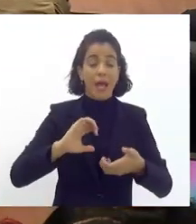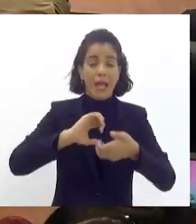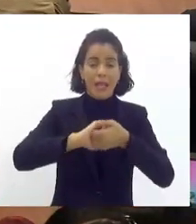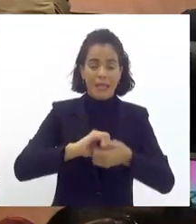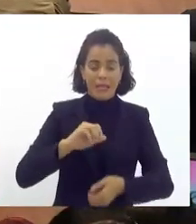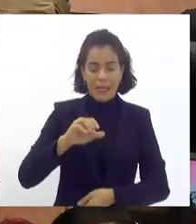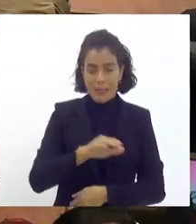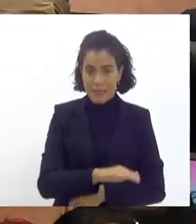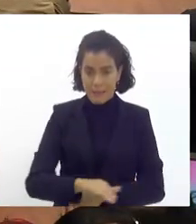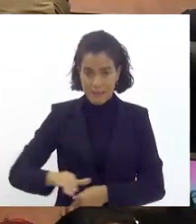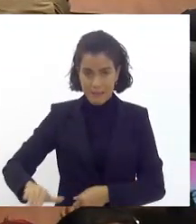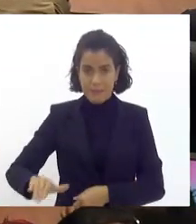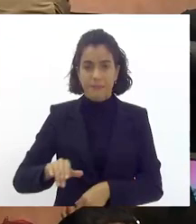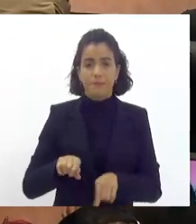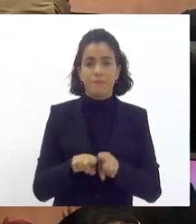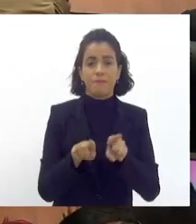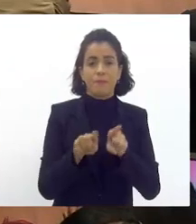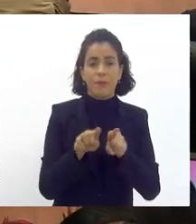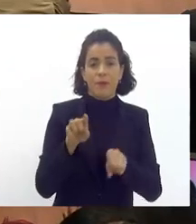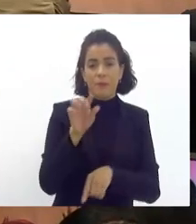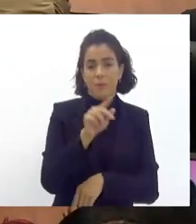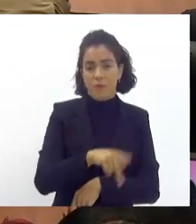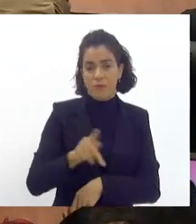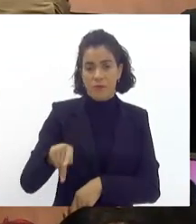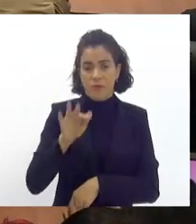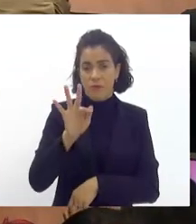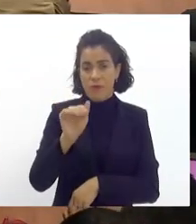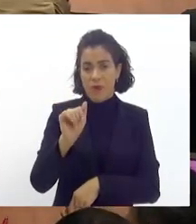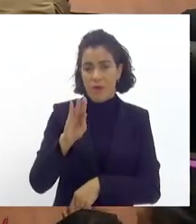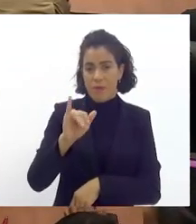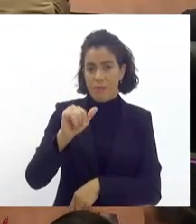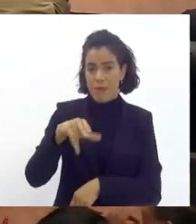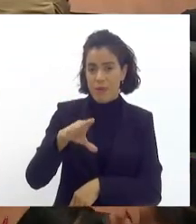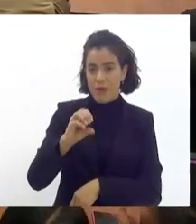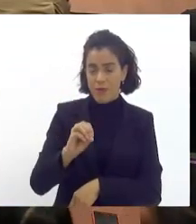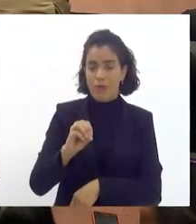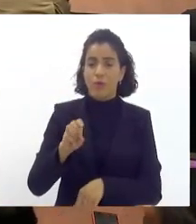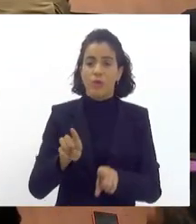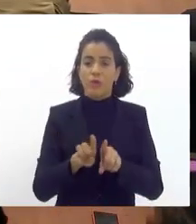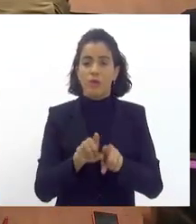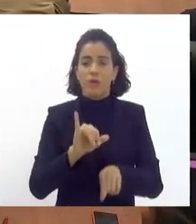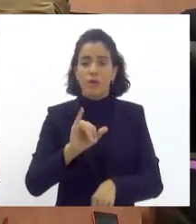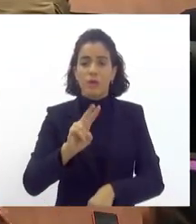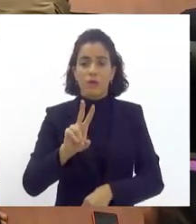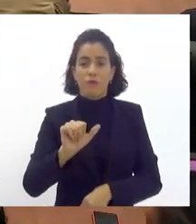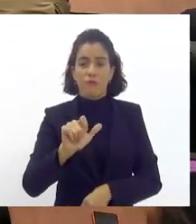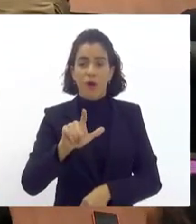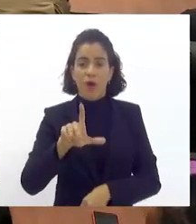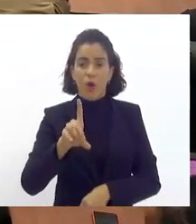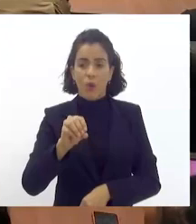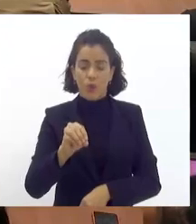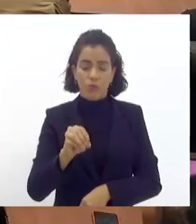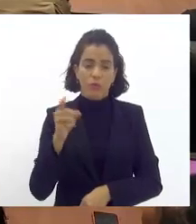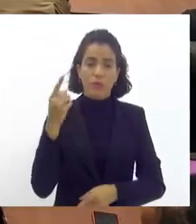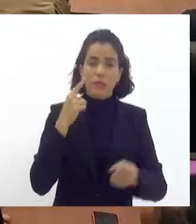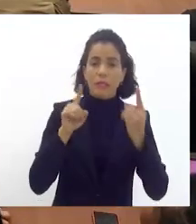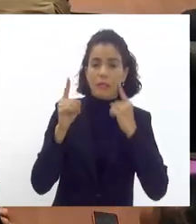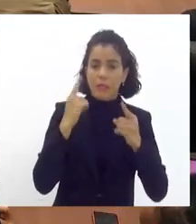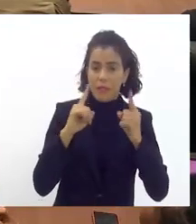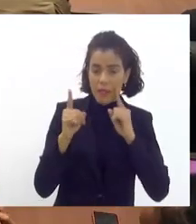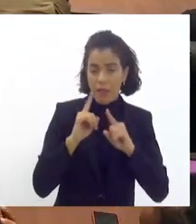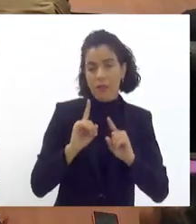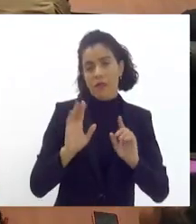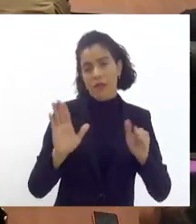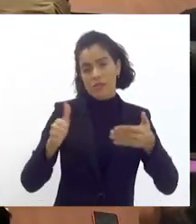professor Fabiano Lúcio consultor de projetos e Valdo Lima diretor da União de Maricá e depois no final a gente